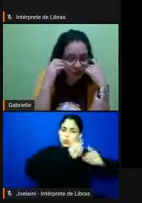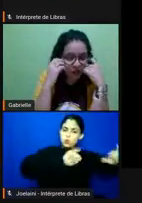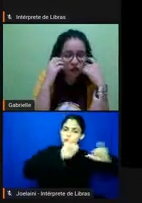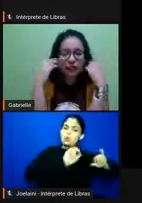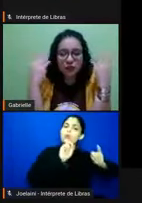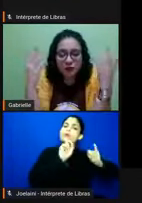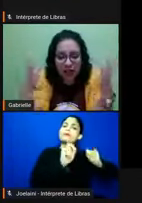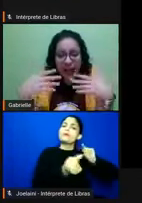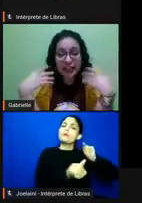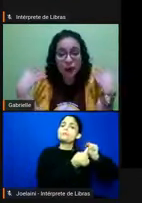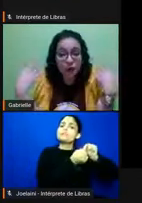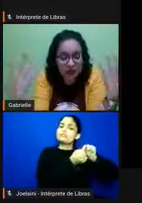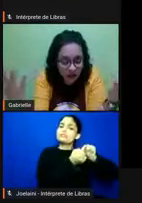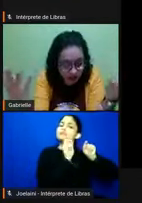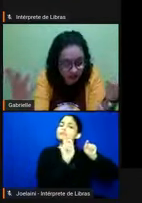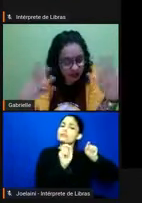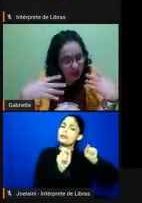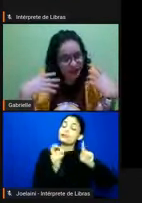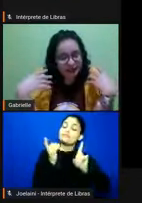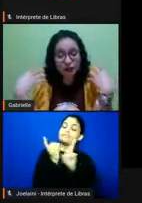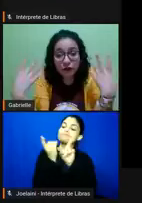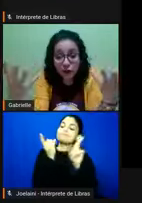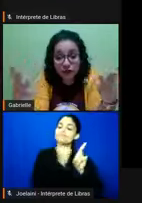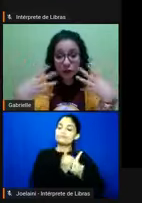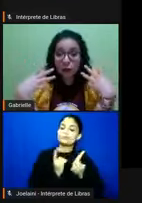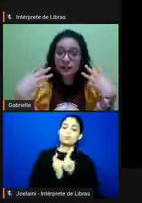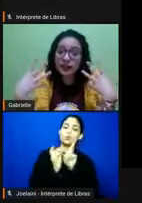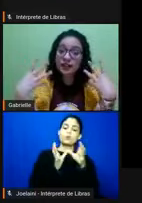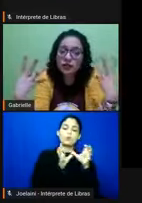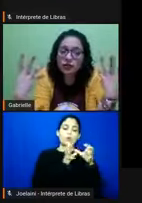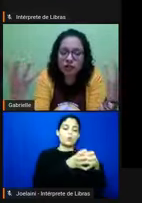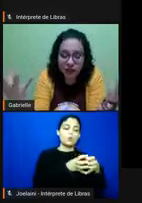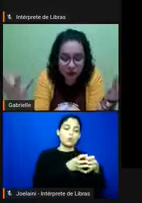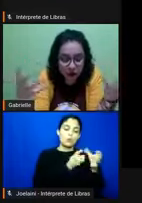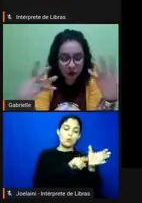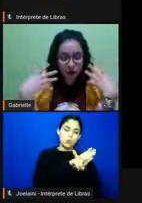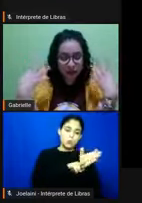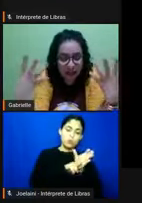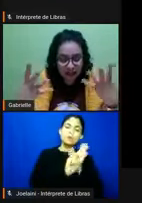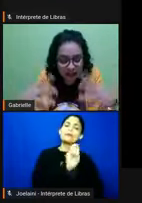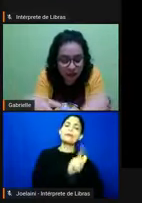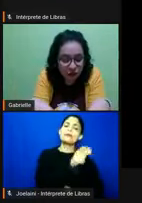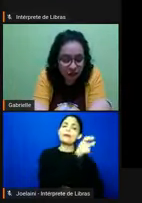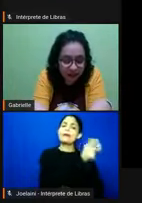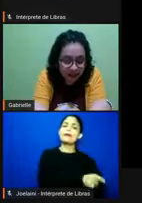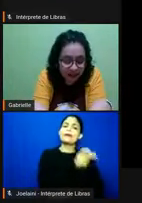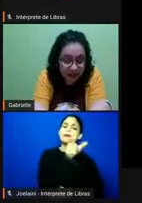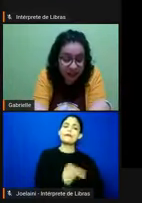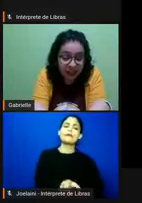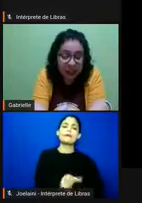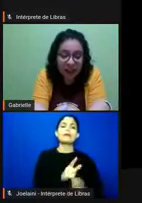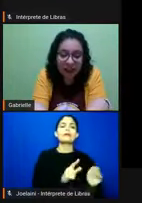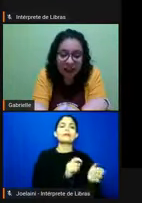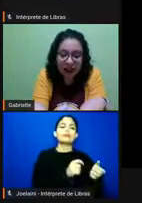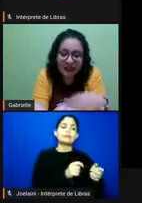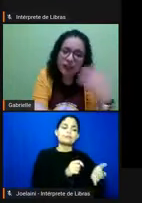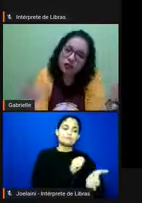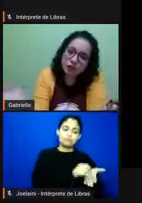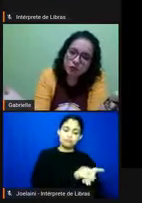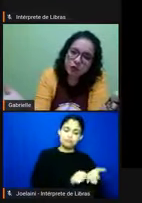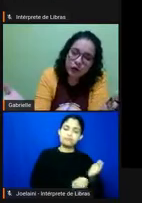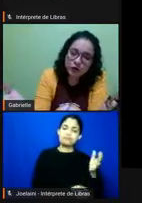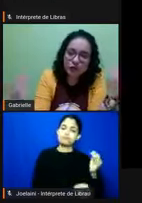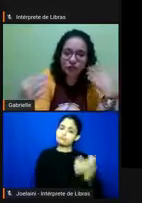objetivo de identificar e reunir, né? Essas fontes e compreender quem são os sujeitos por trás desses jornais. E aí,